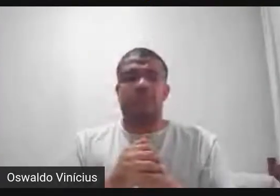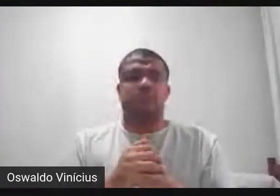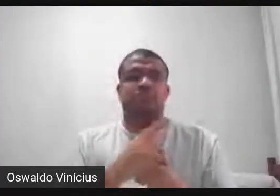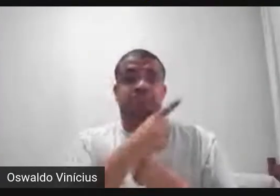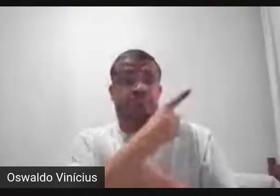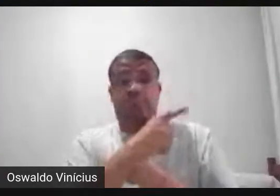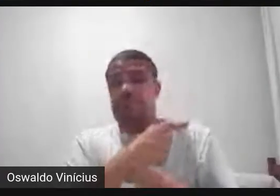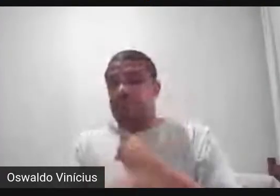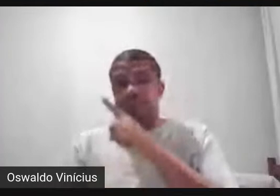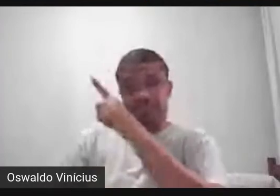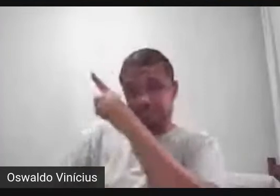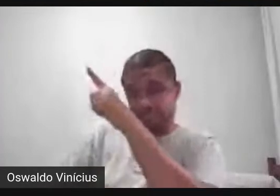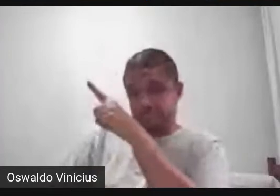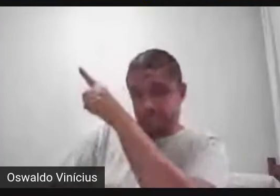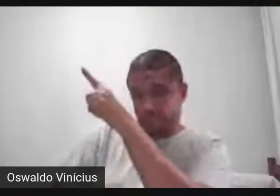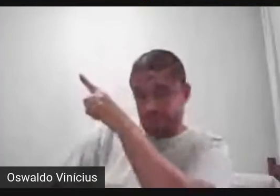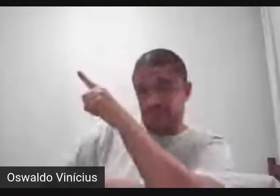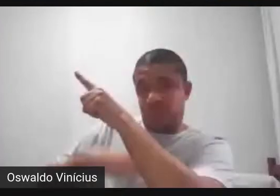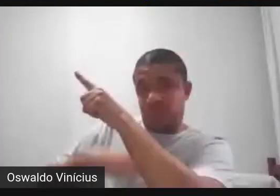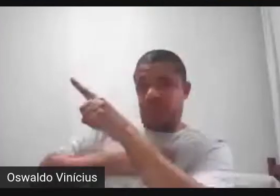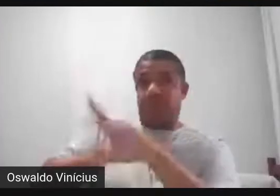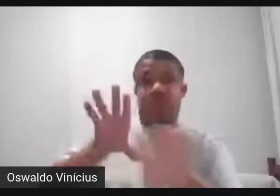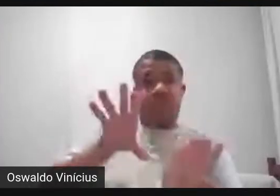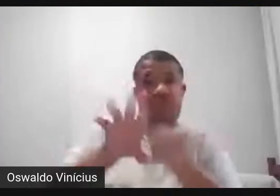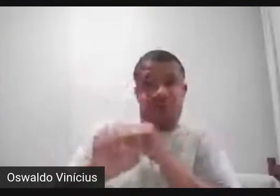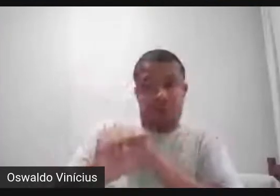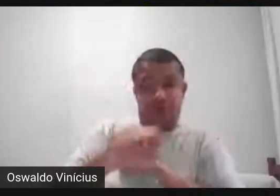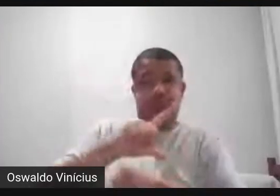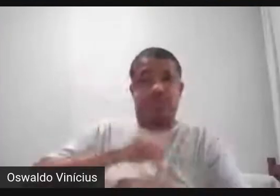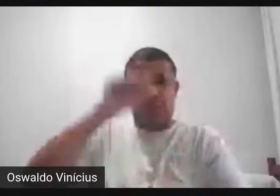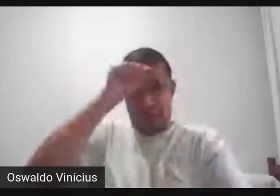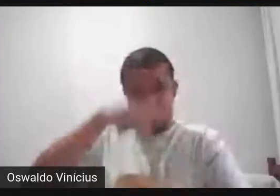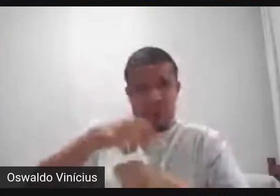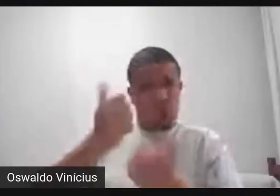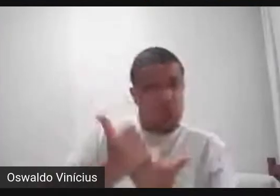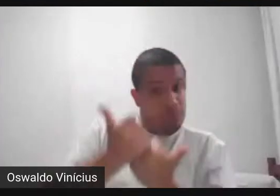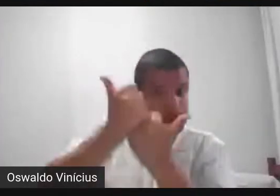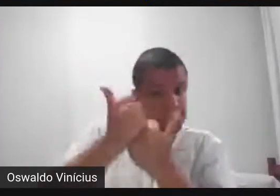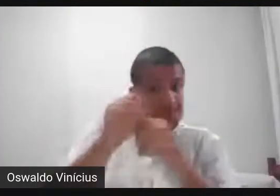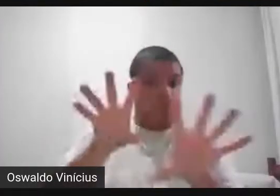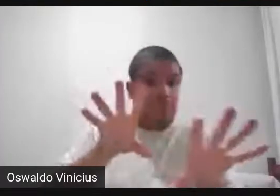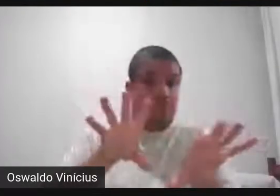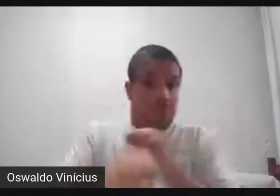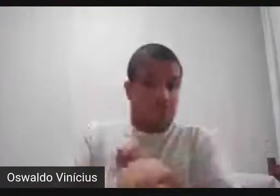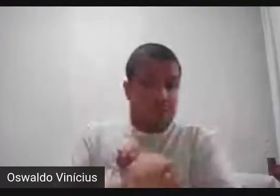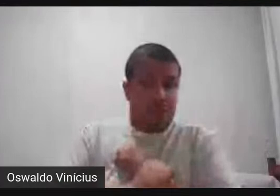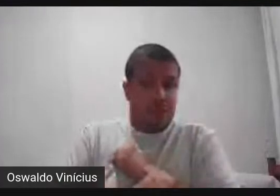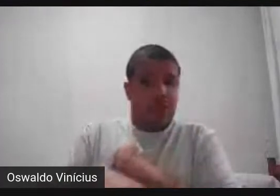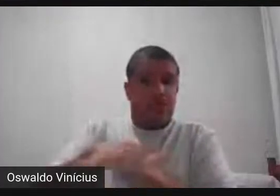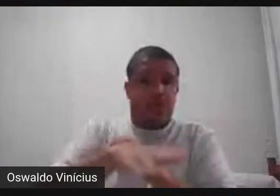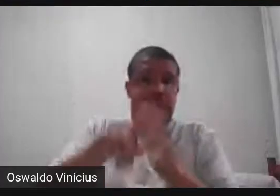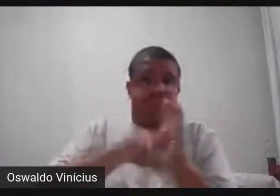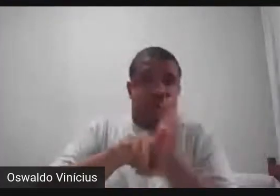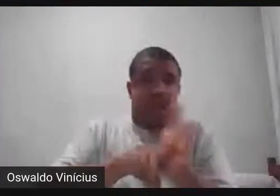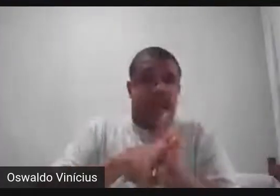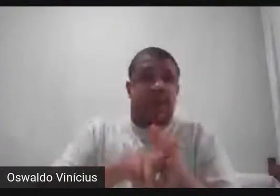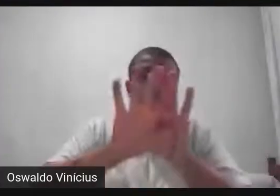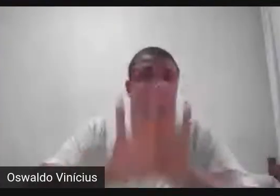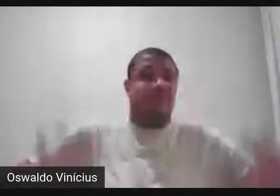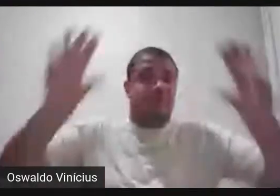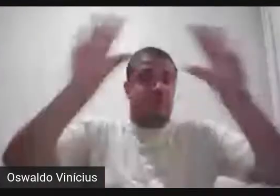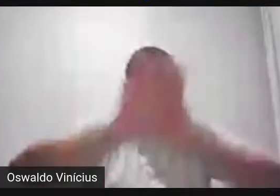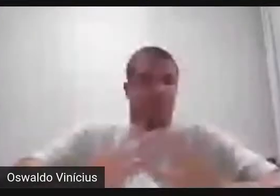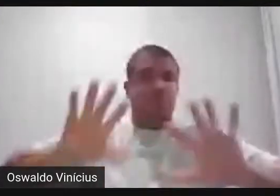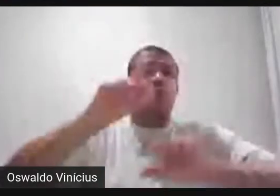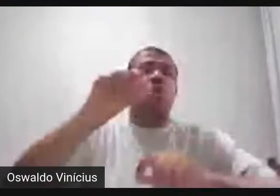o Mimimitas ele acaba ajudando muito na minha formação enquanto pesquisadora no geral porque o que que